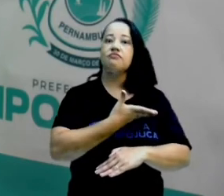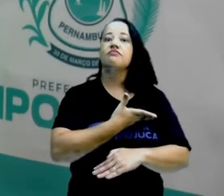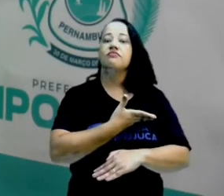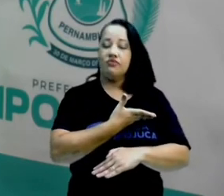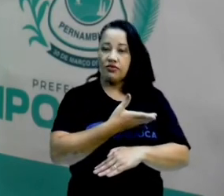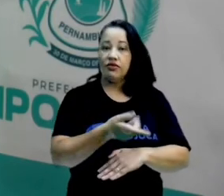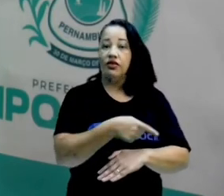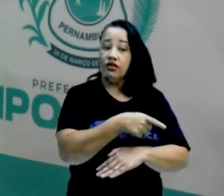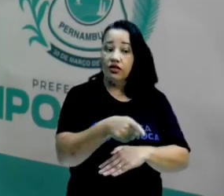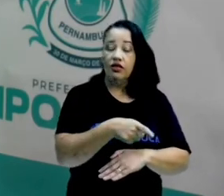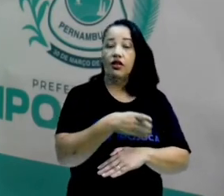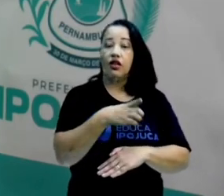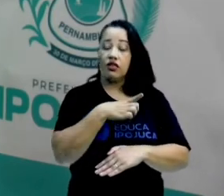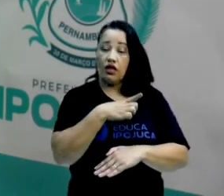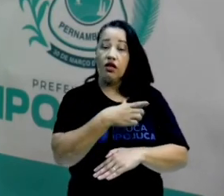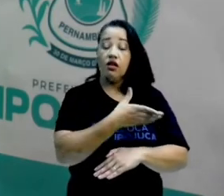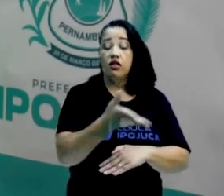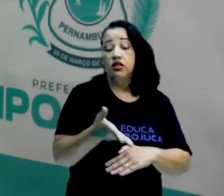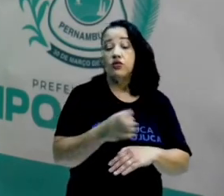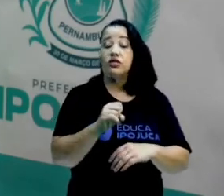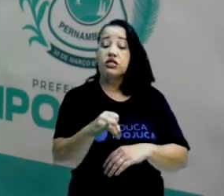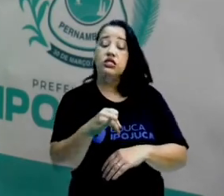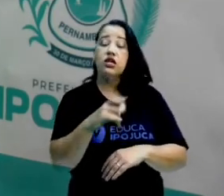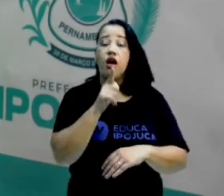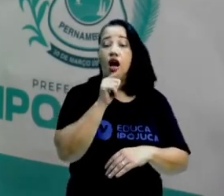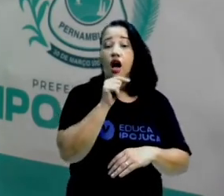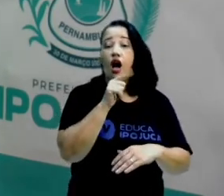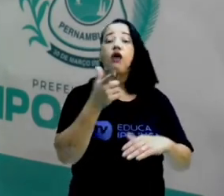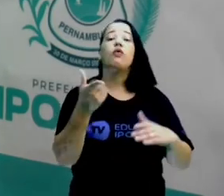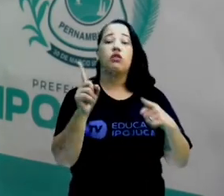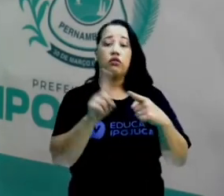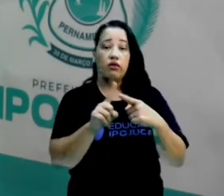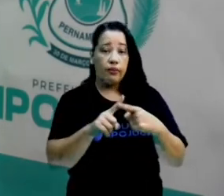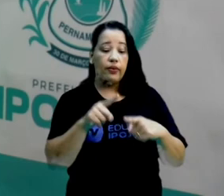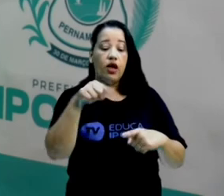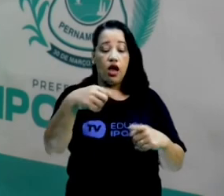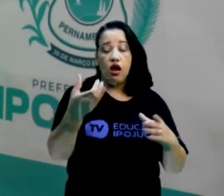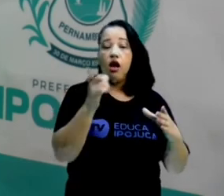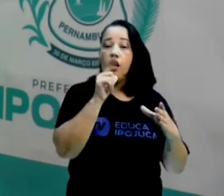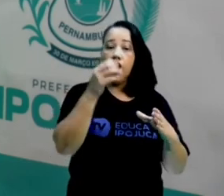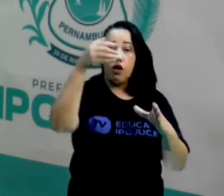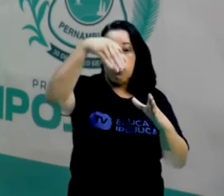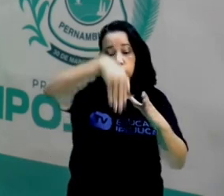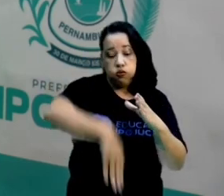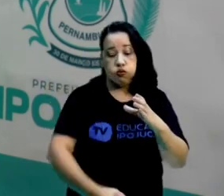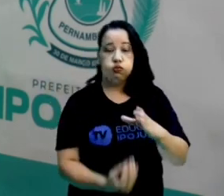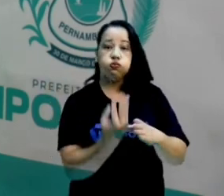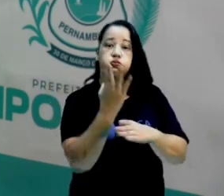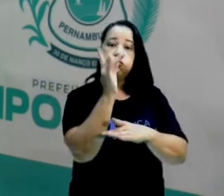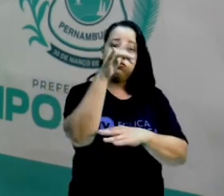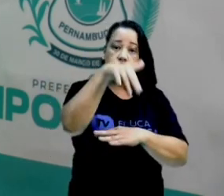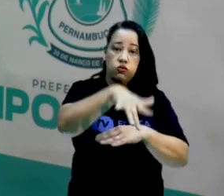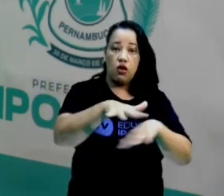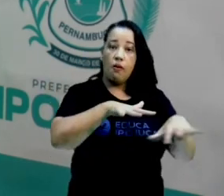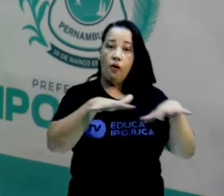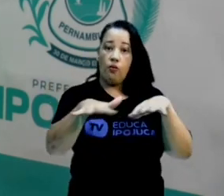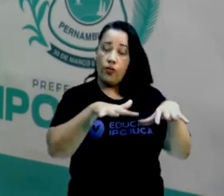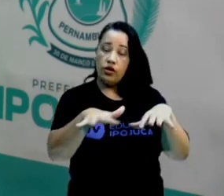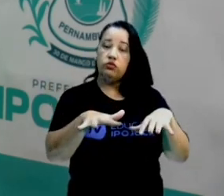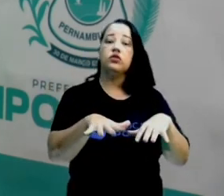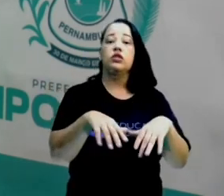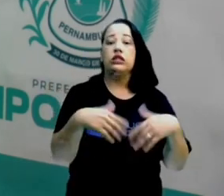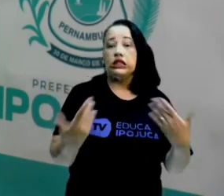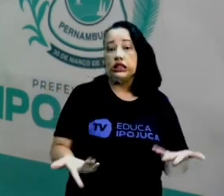ocorre dentro do mar ou dentro de uma porção grande de água, aquela água também tende a movimentar. Você pode